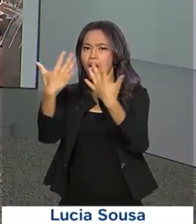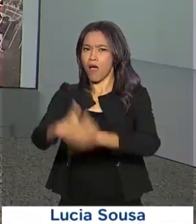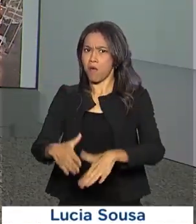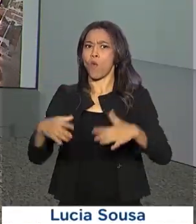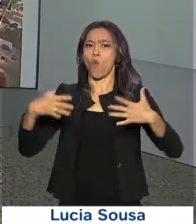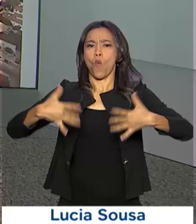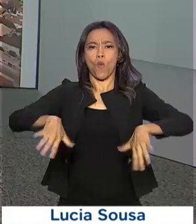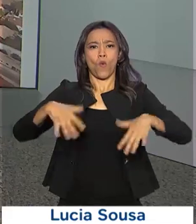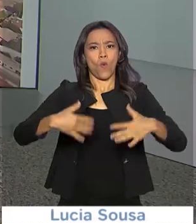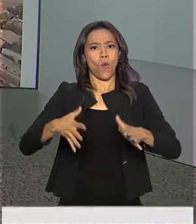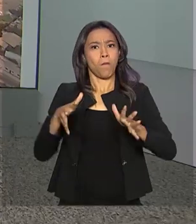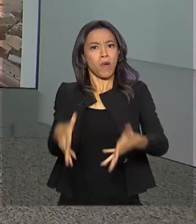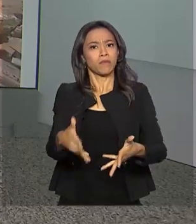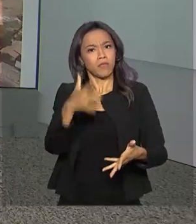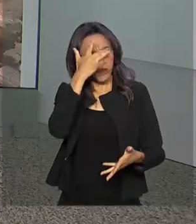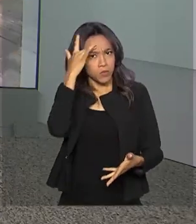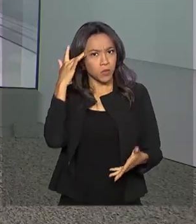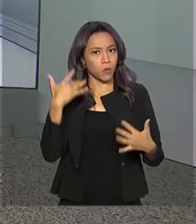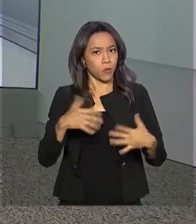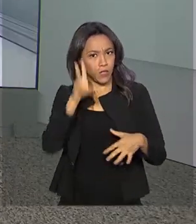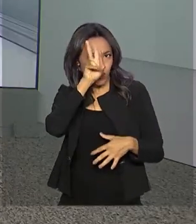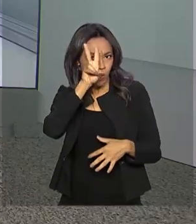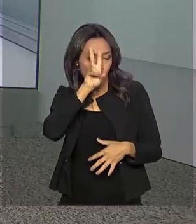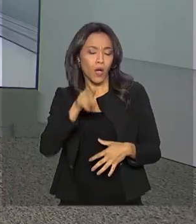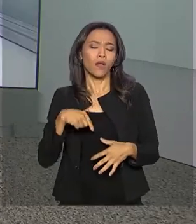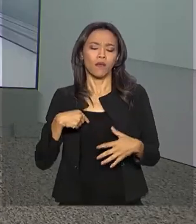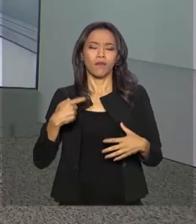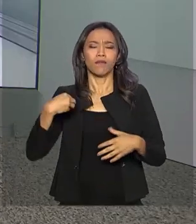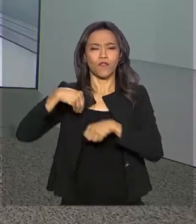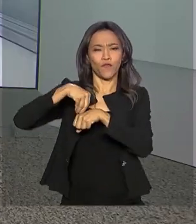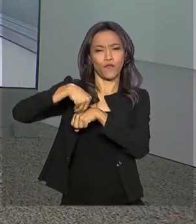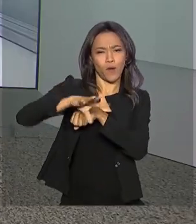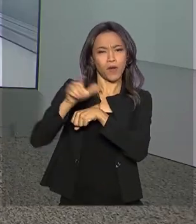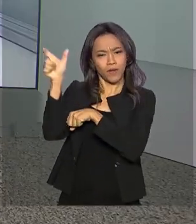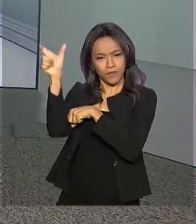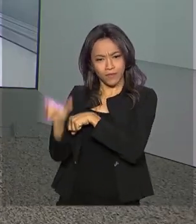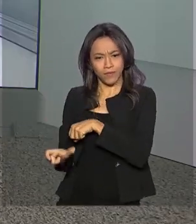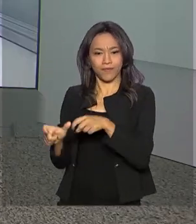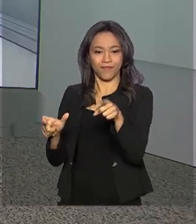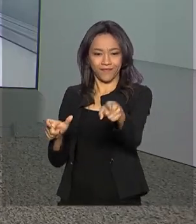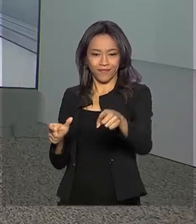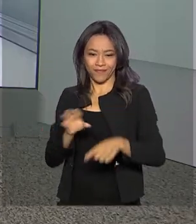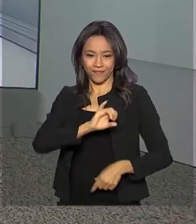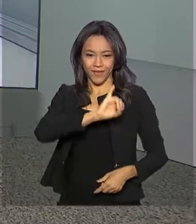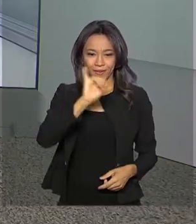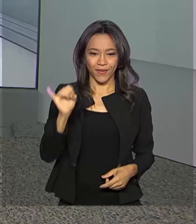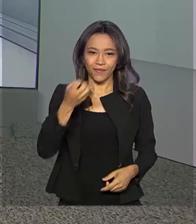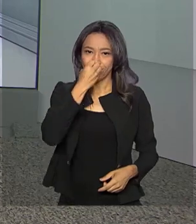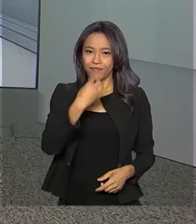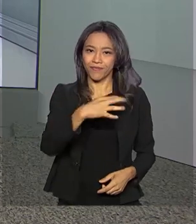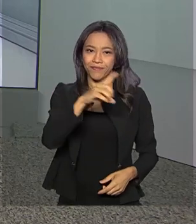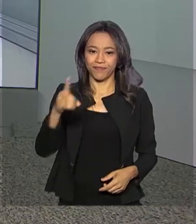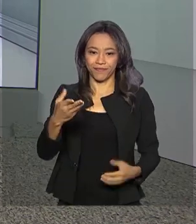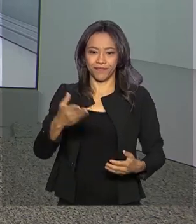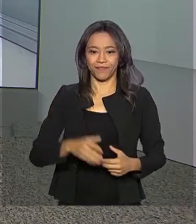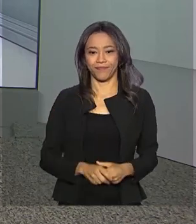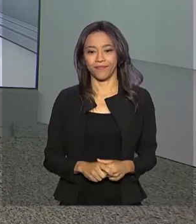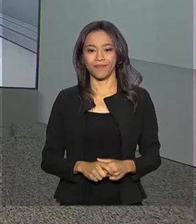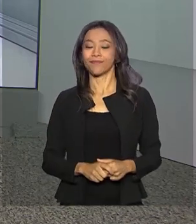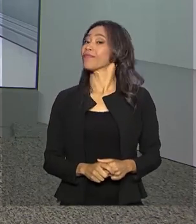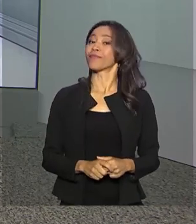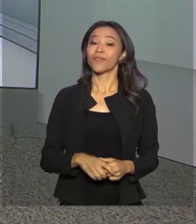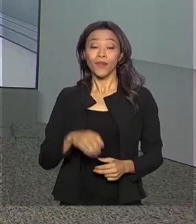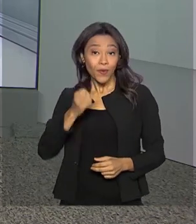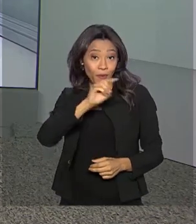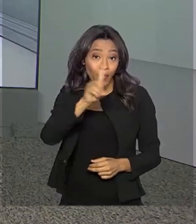de participação da história. A repórter Selma Dias traz as informações ao vivo pra gente. Oi, Selma, bom dia pra você. Oi, Renata, bom dia